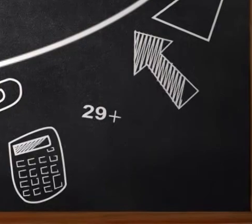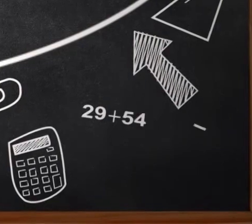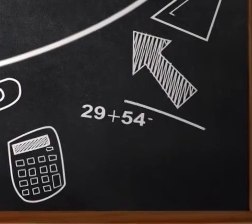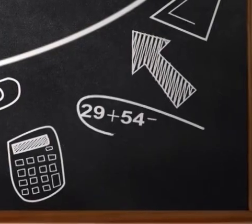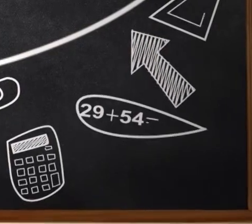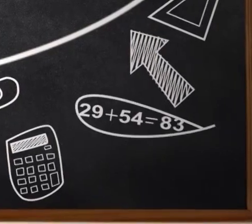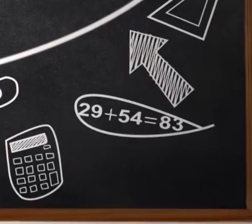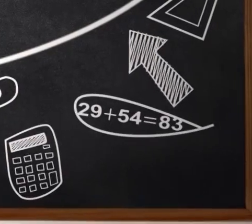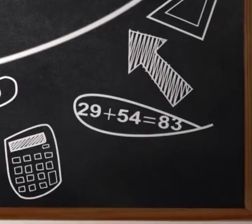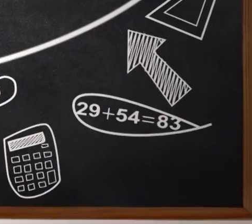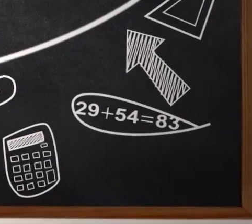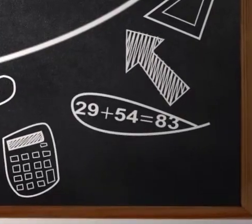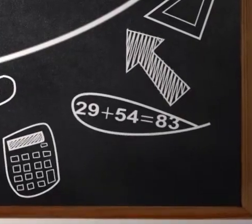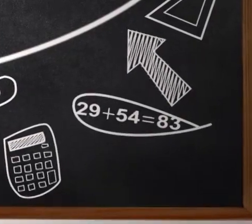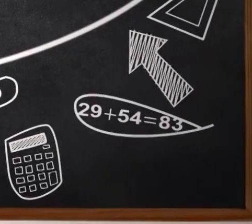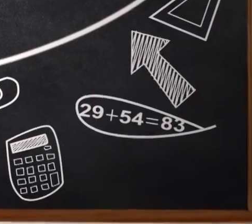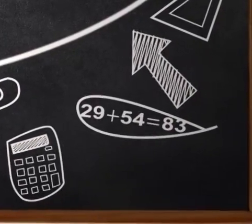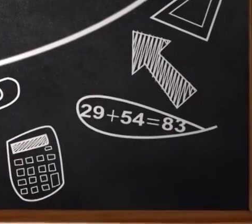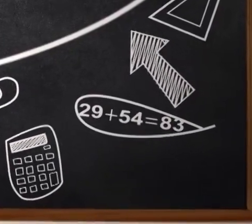tchau